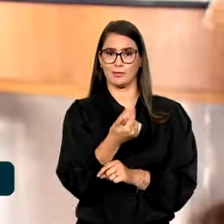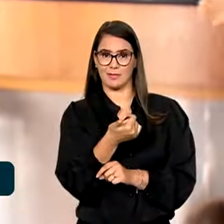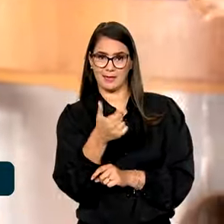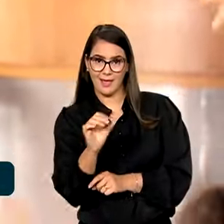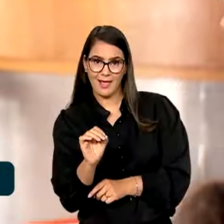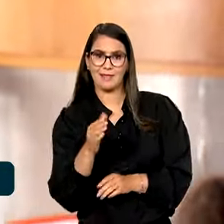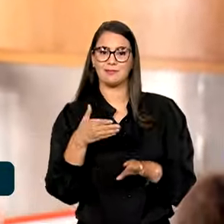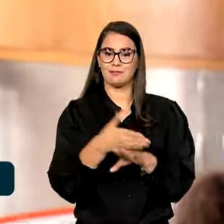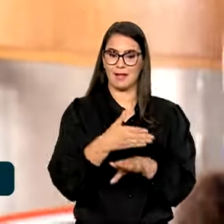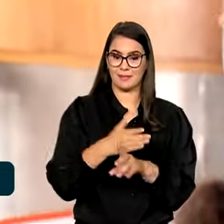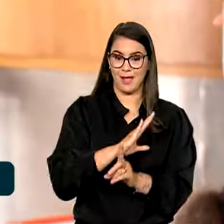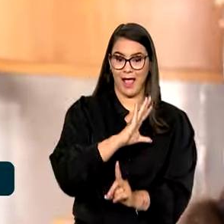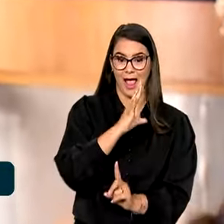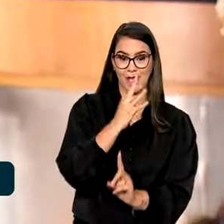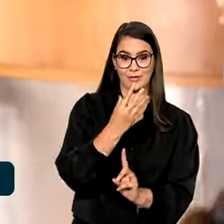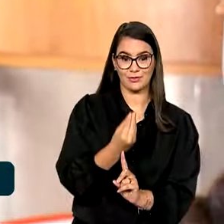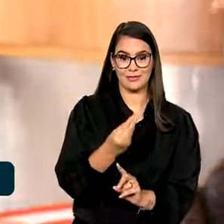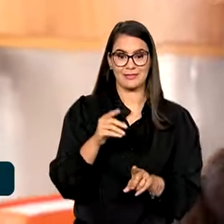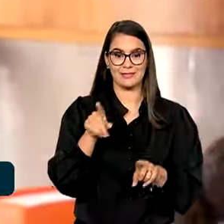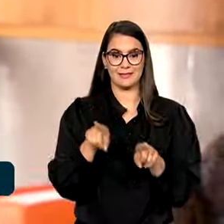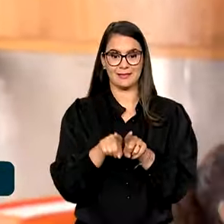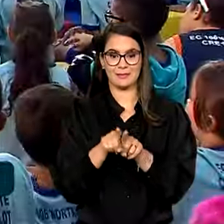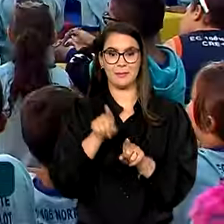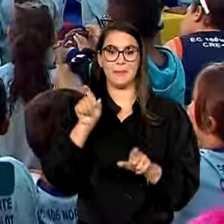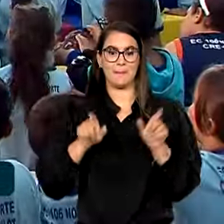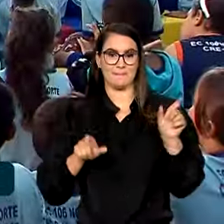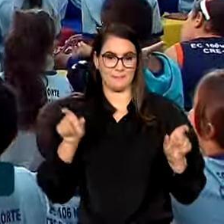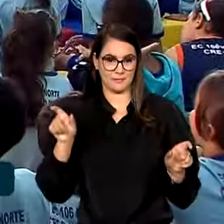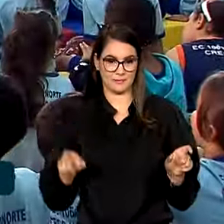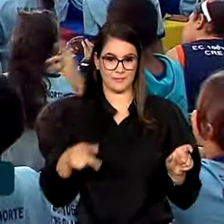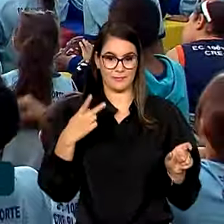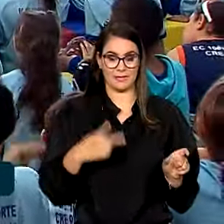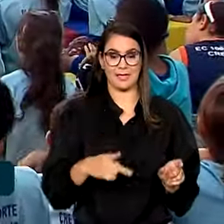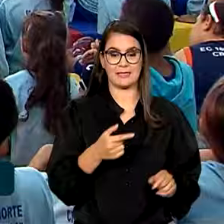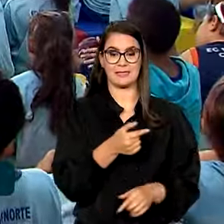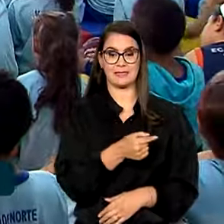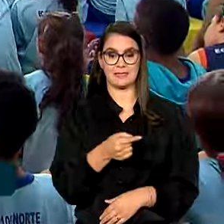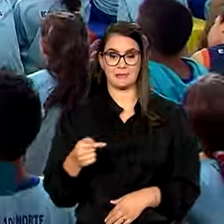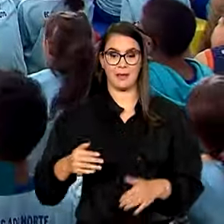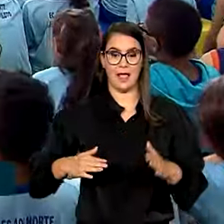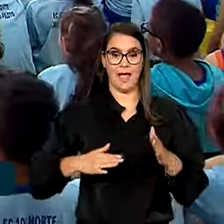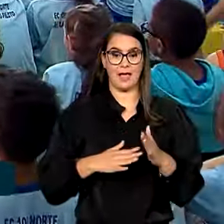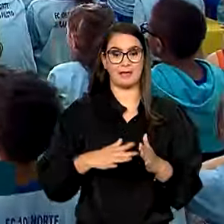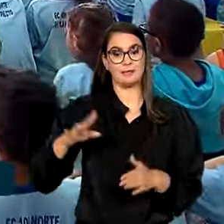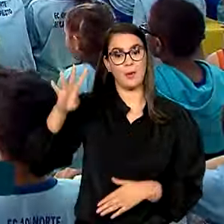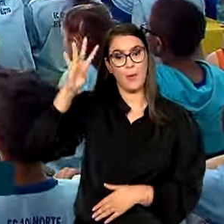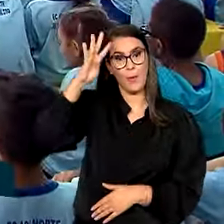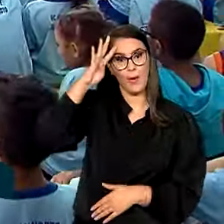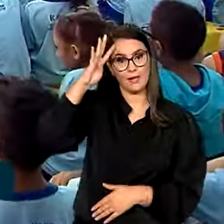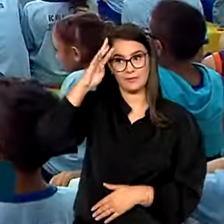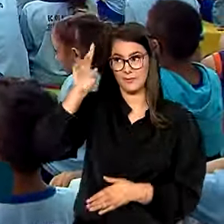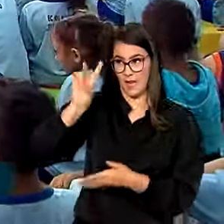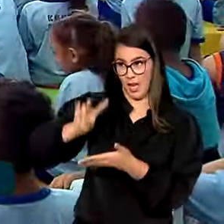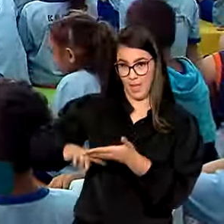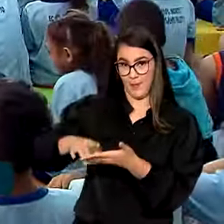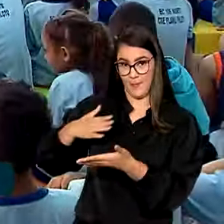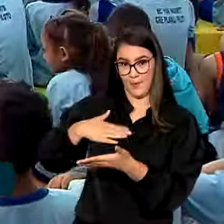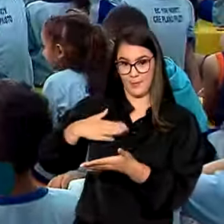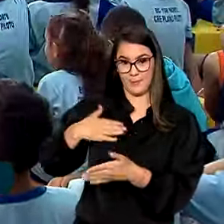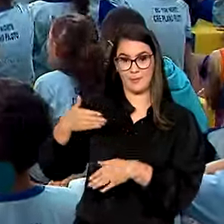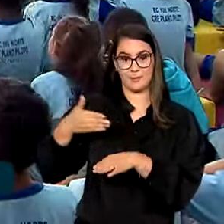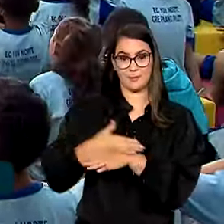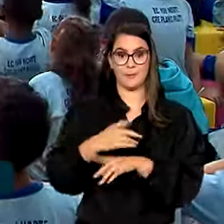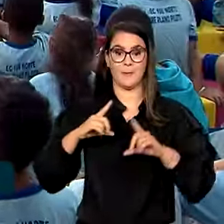a participação de artistas e personalidades. Esta semana, até a quarta-feira, o Lê Pra Mim está em